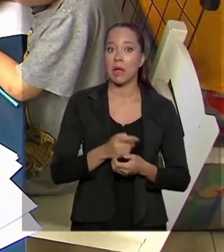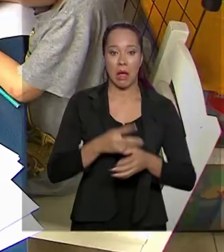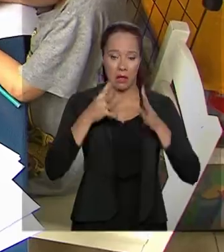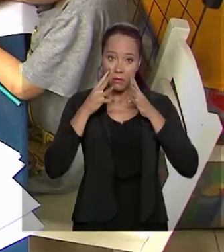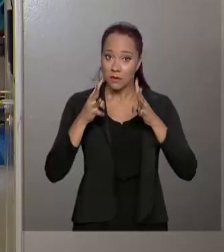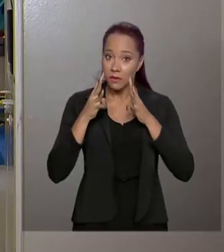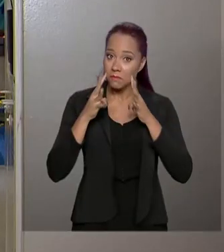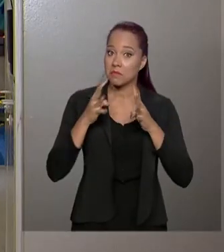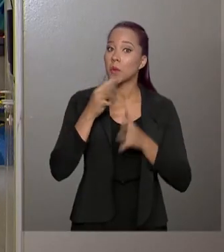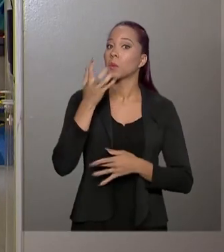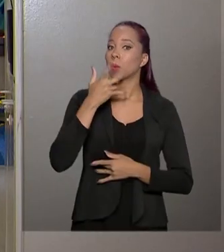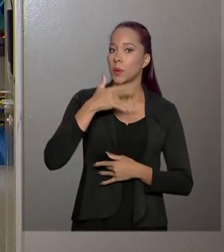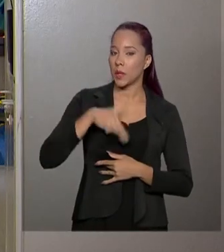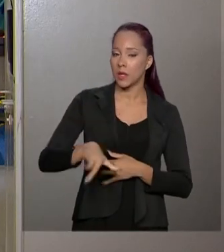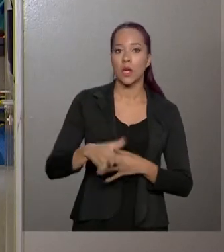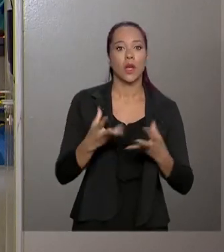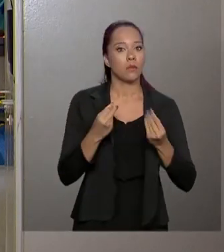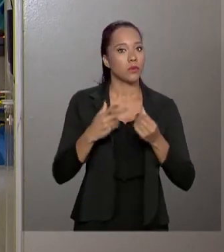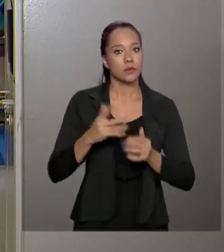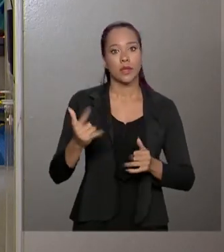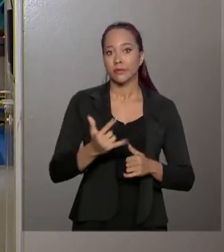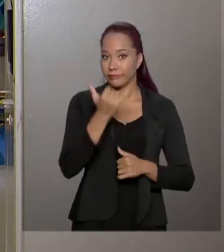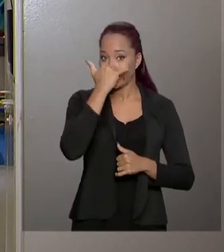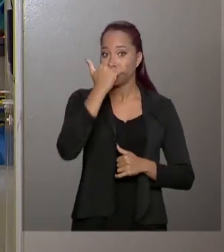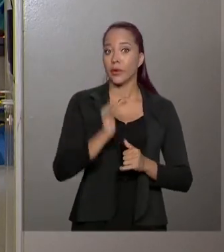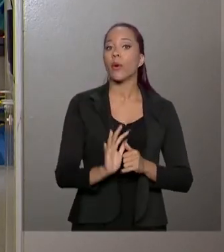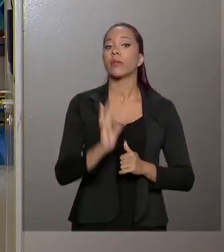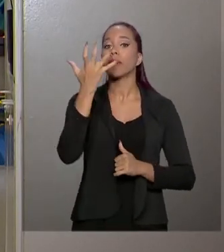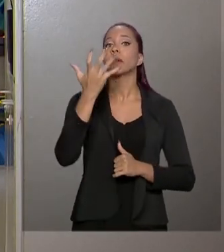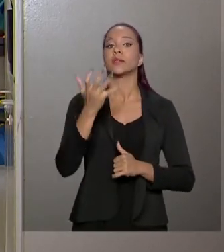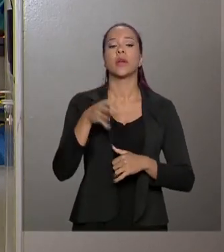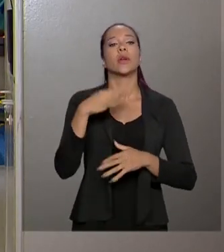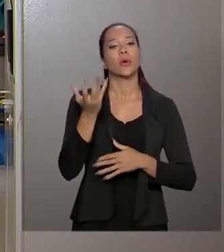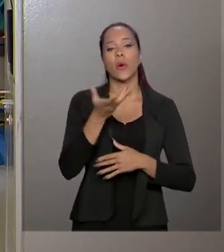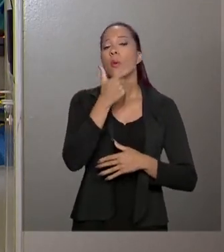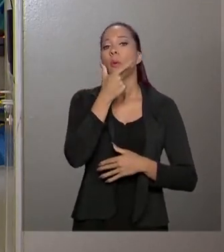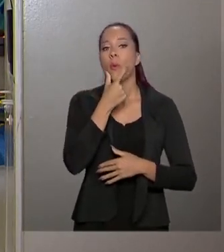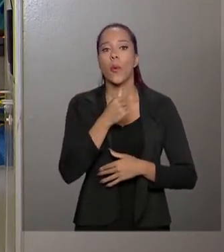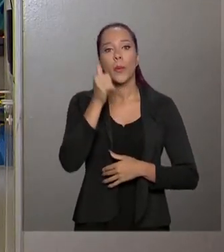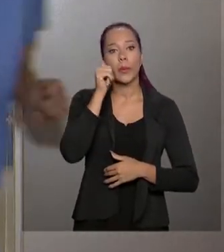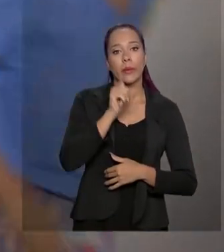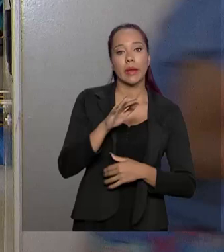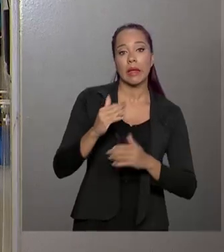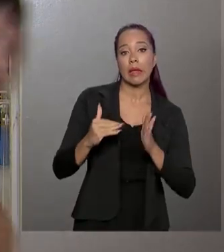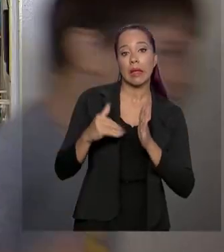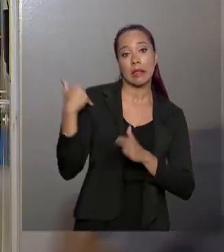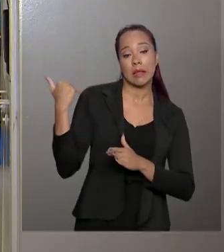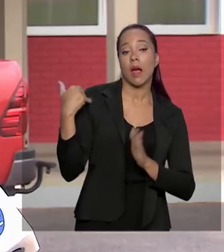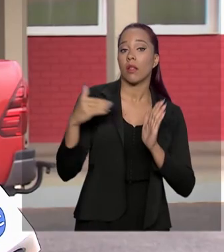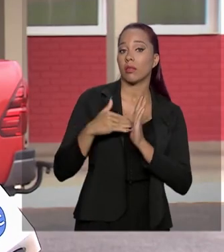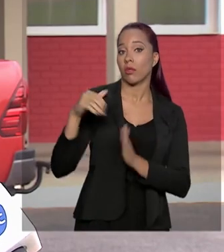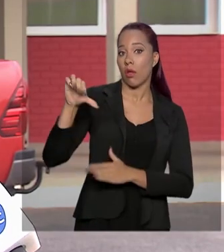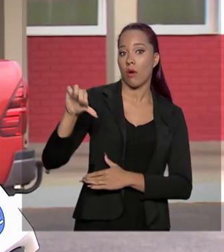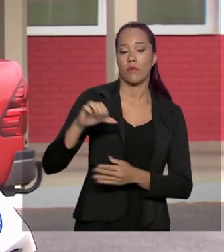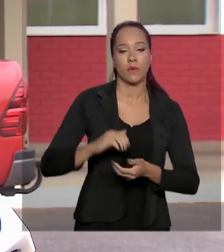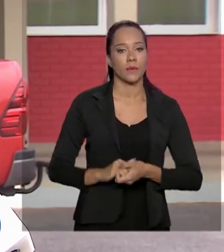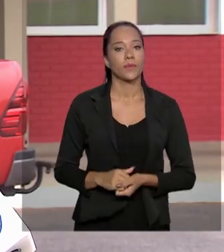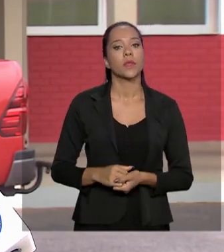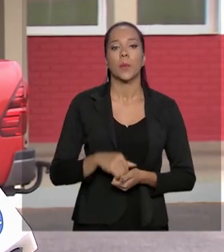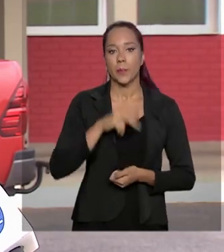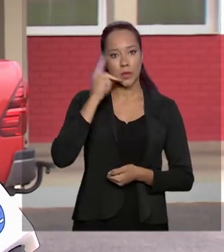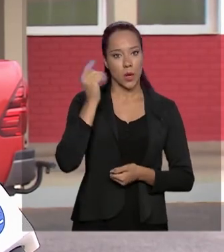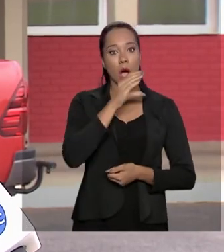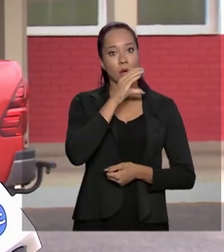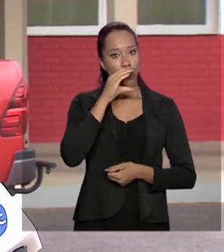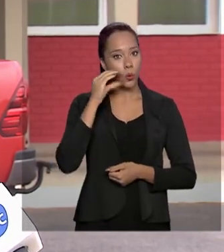nas crianças. A maioria dos acidentes domésticos acontecem com meninos e meninas de até nove anos de idade. O adulto tem que ficar